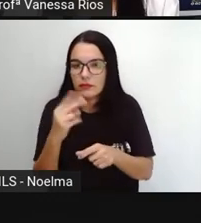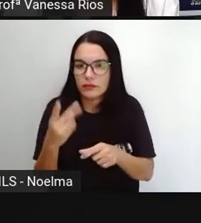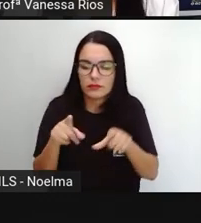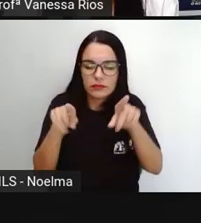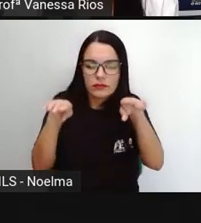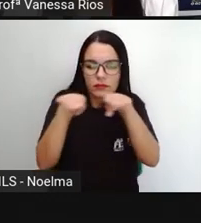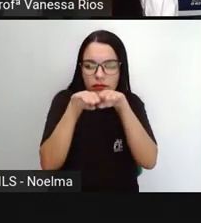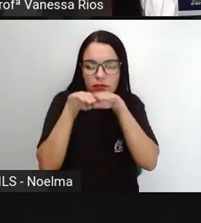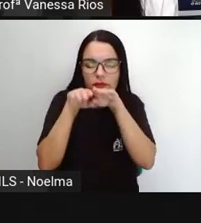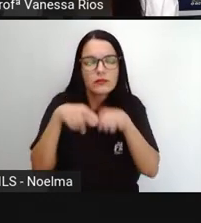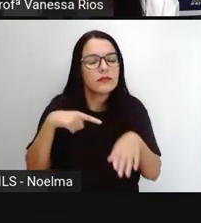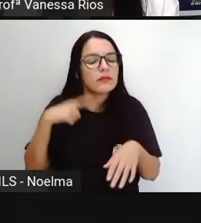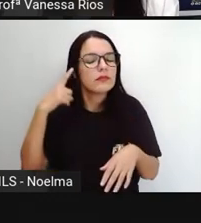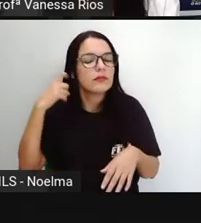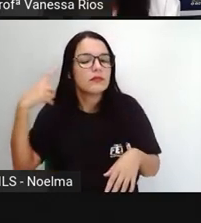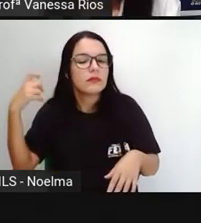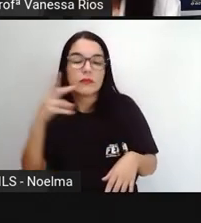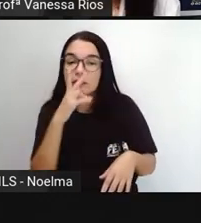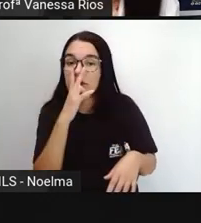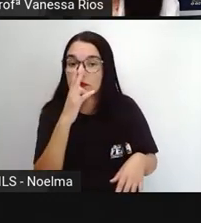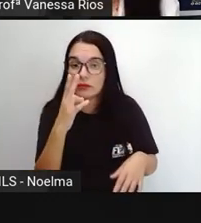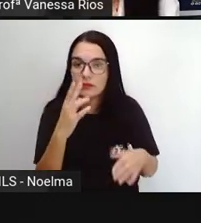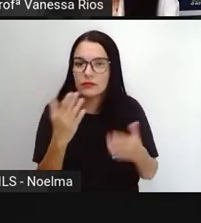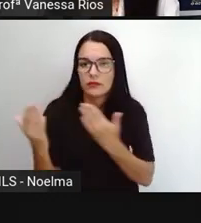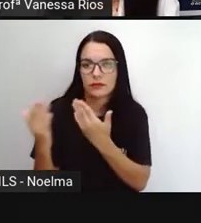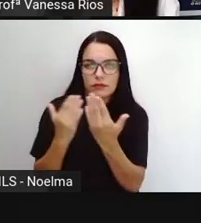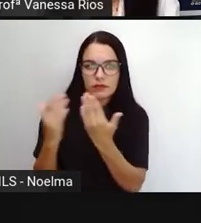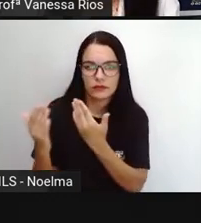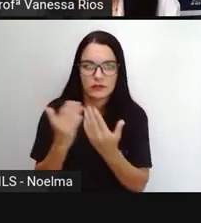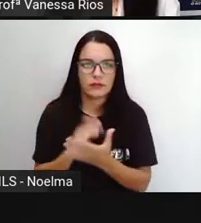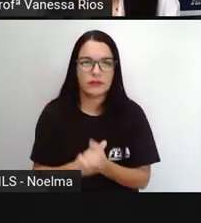promovem nessa sonoridade semelhante.